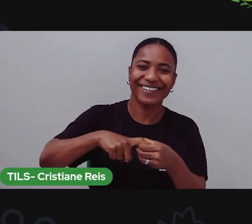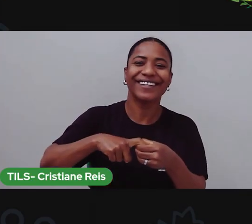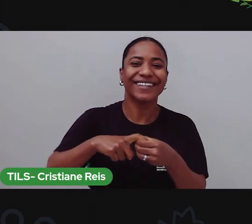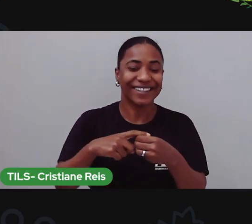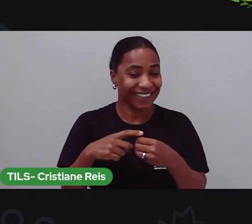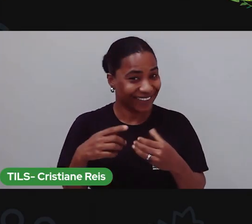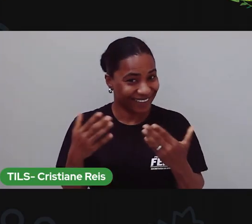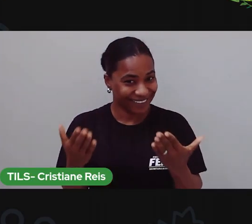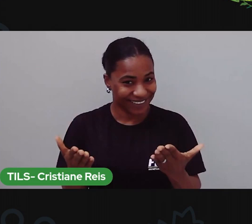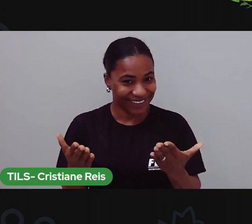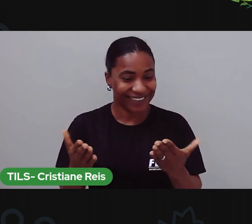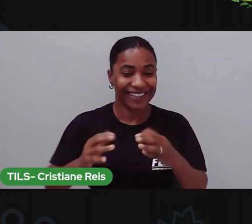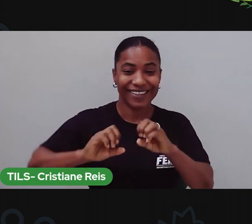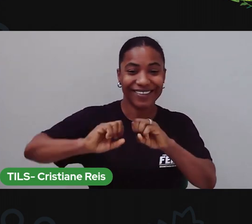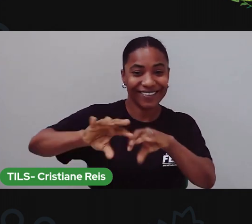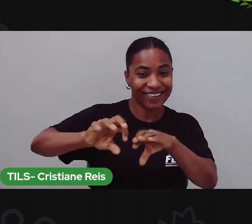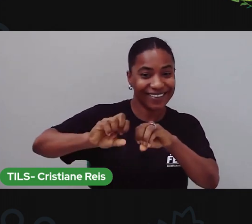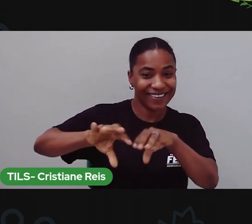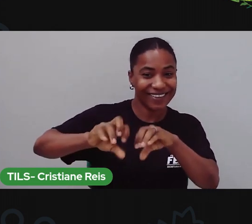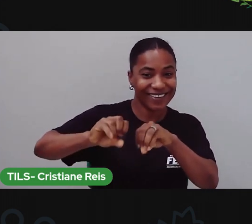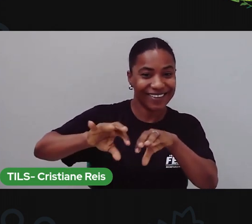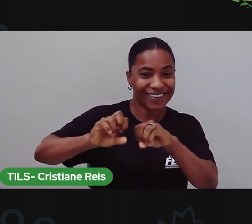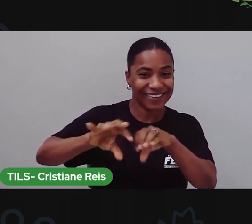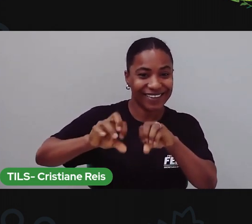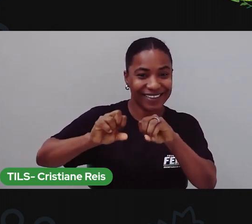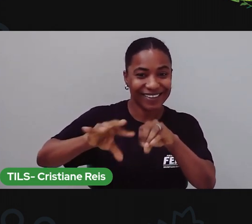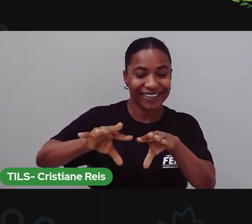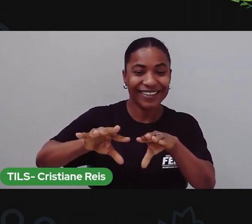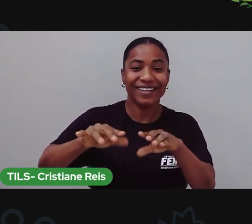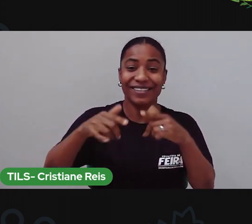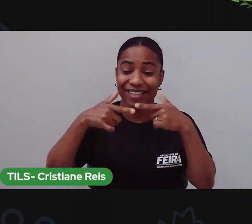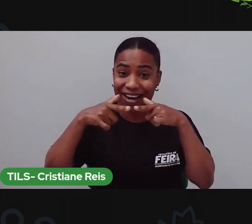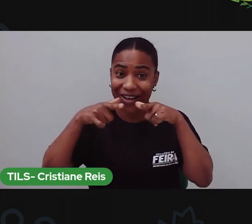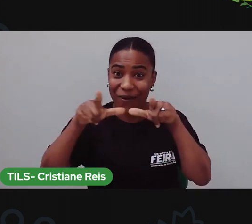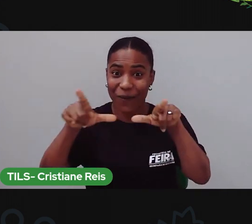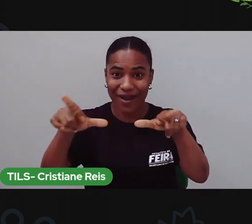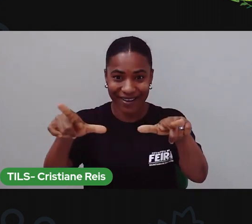Agora com a aula de linguagem,